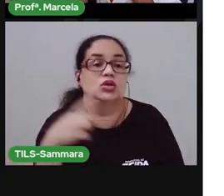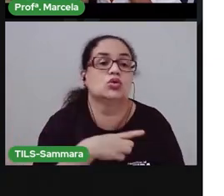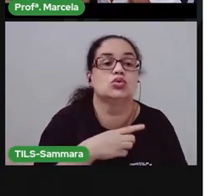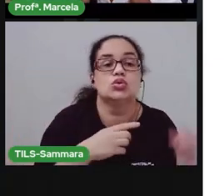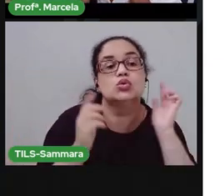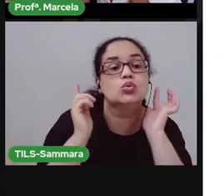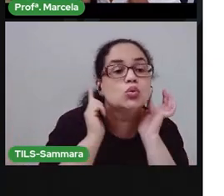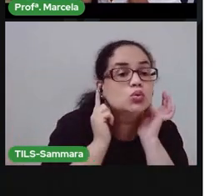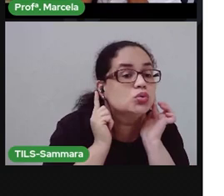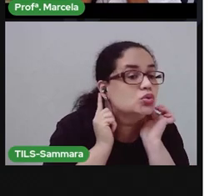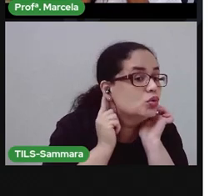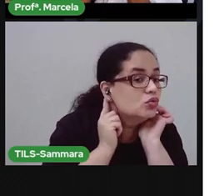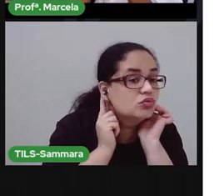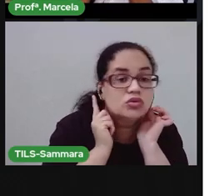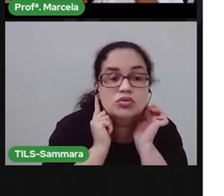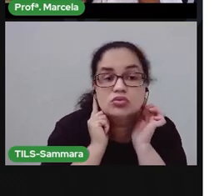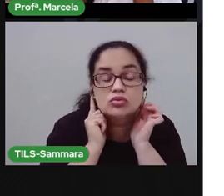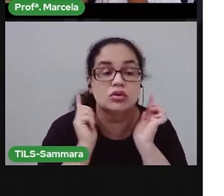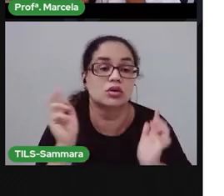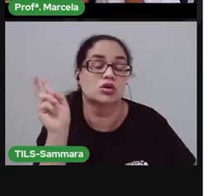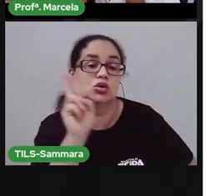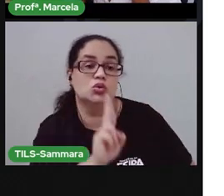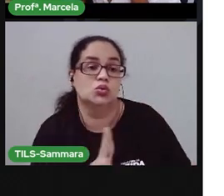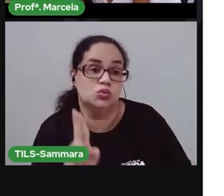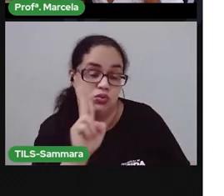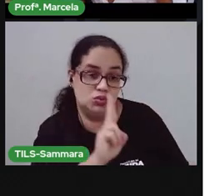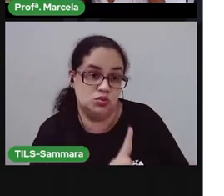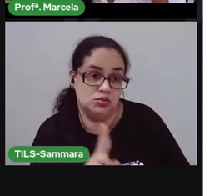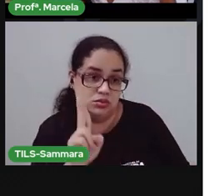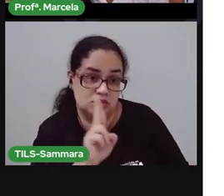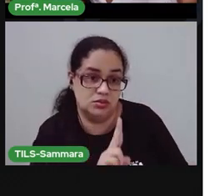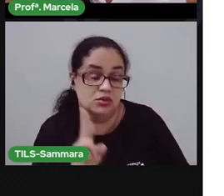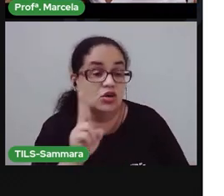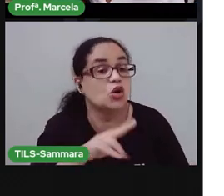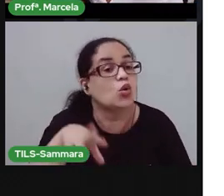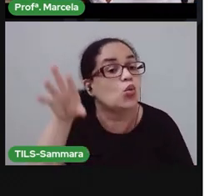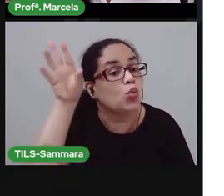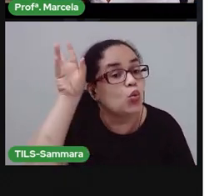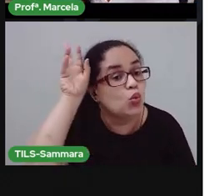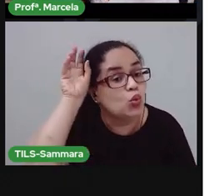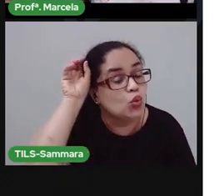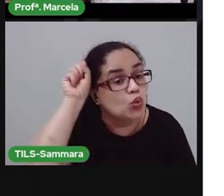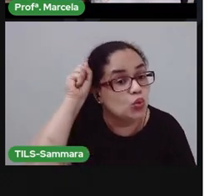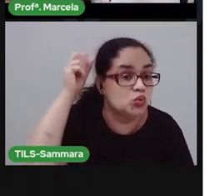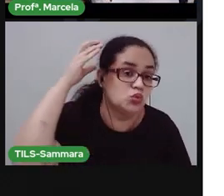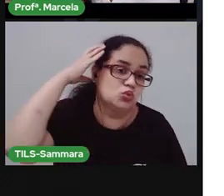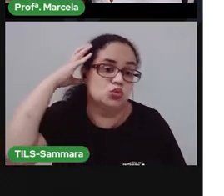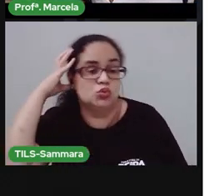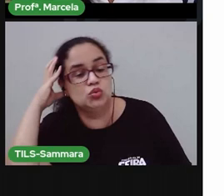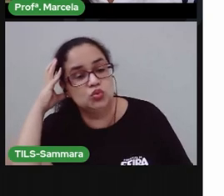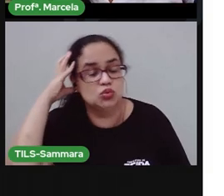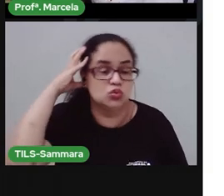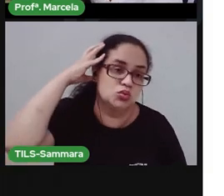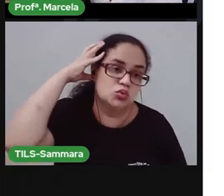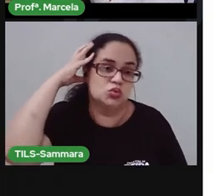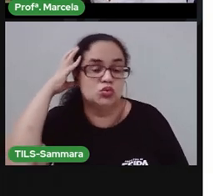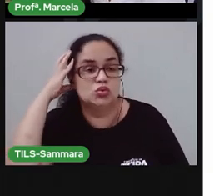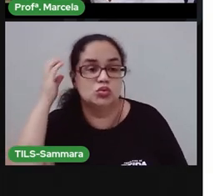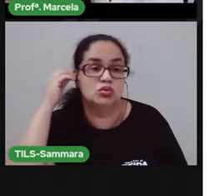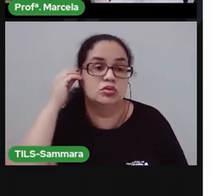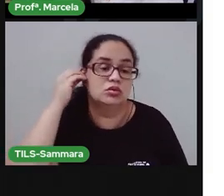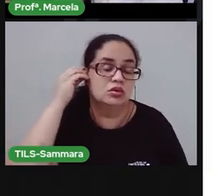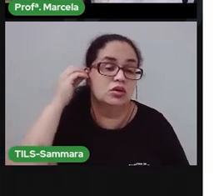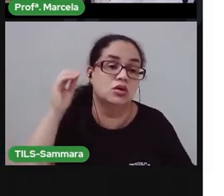ouvidos e utilizamos eles para ouvir os sons que o mundo